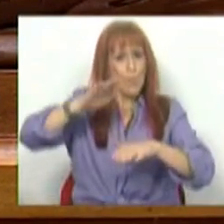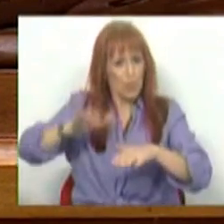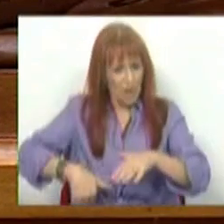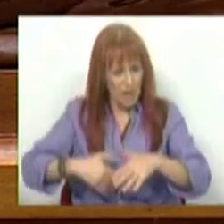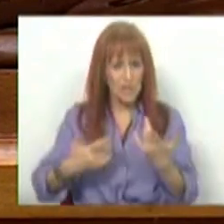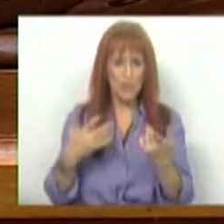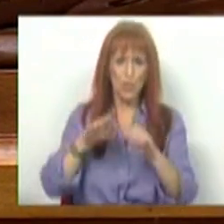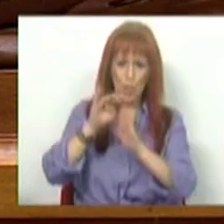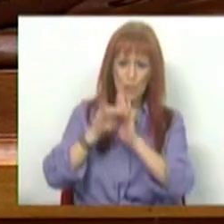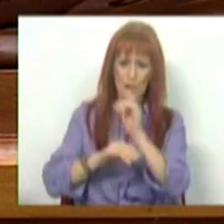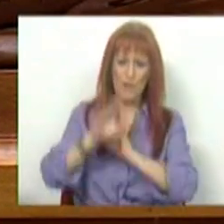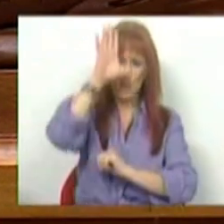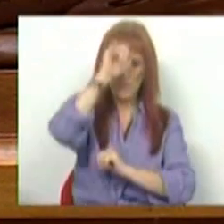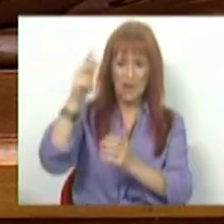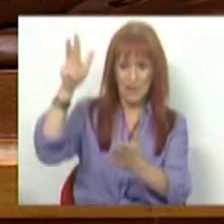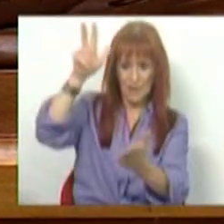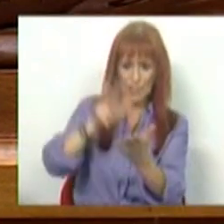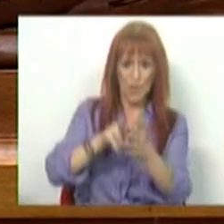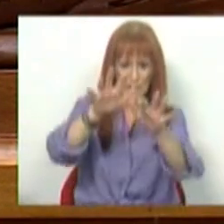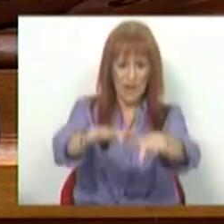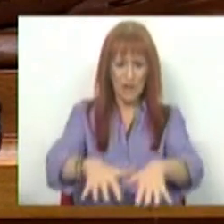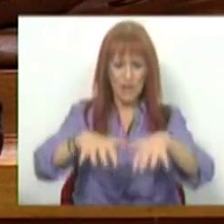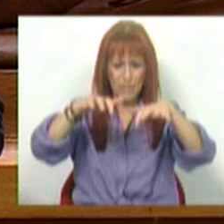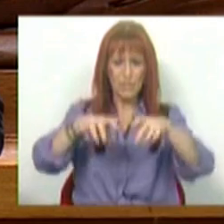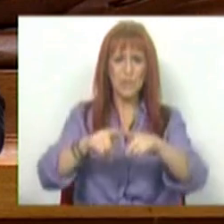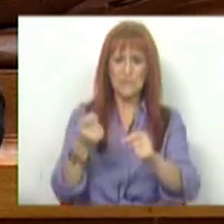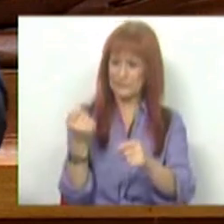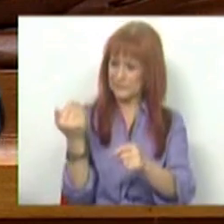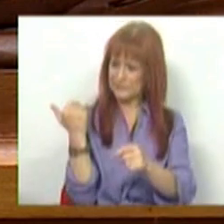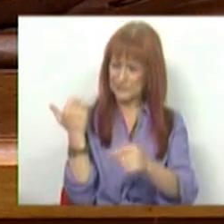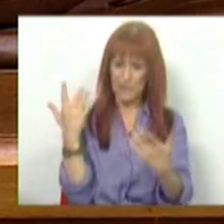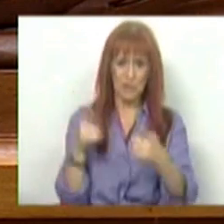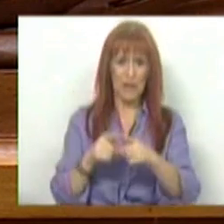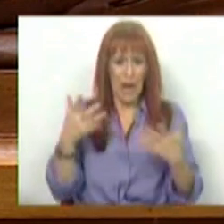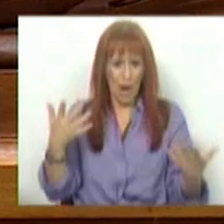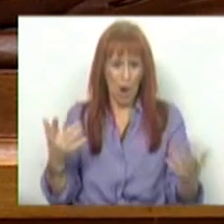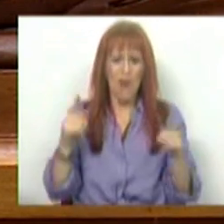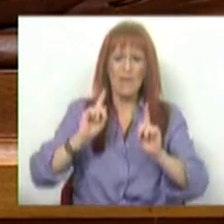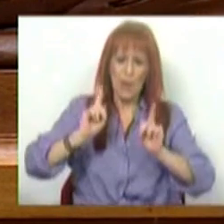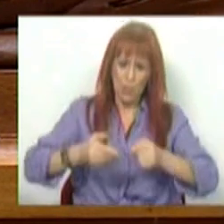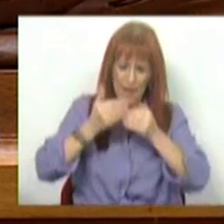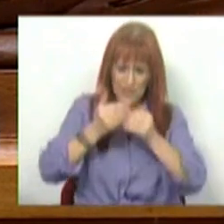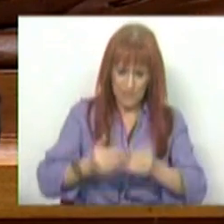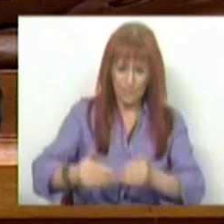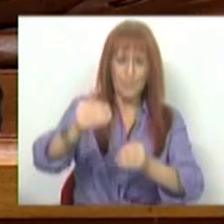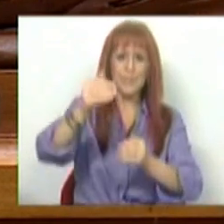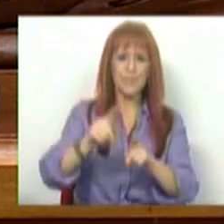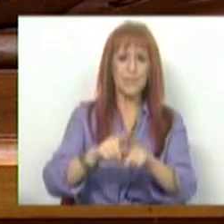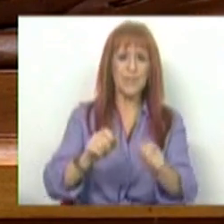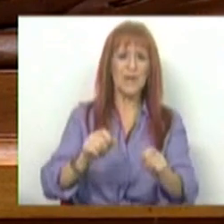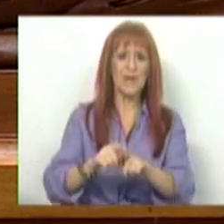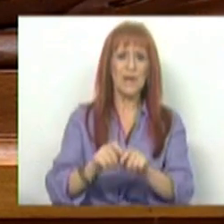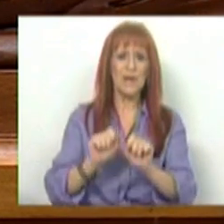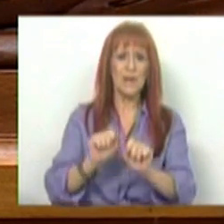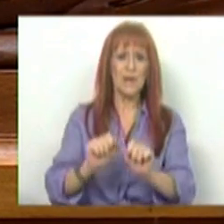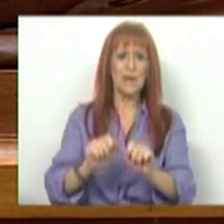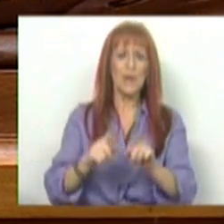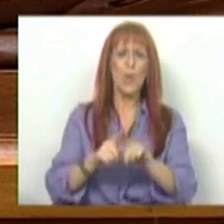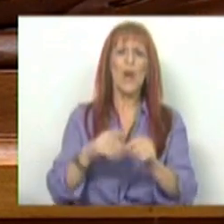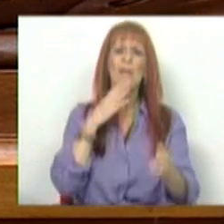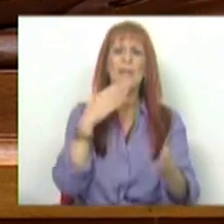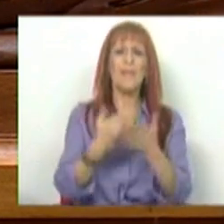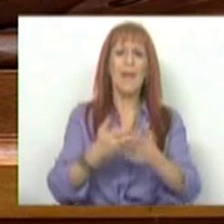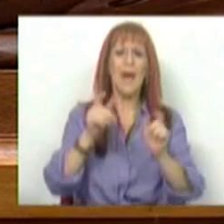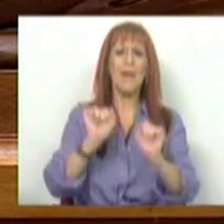isso que o Programa do Governo aprovado nesta Câmara recentemente e que agora vai começar a ser iniciado, tem de